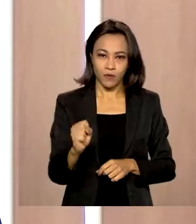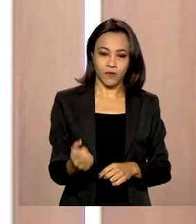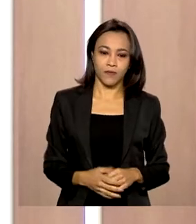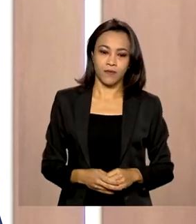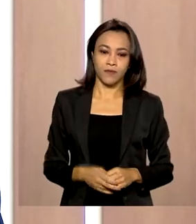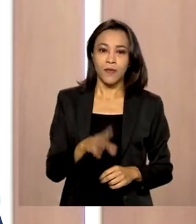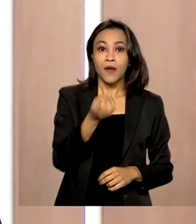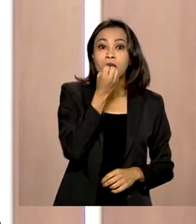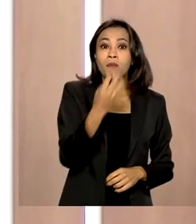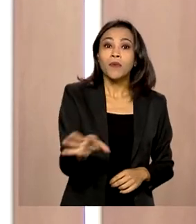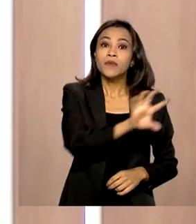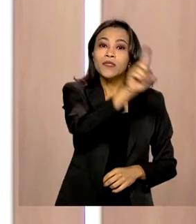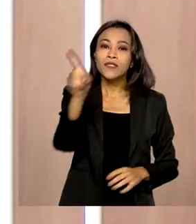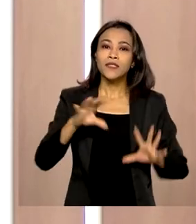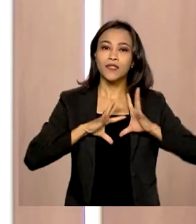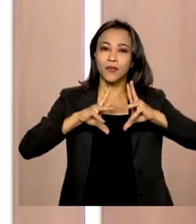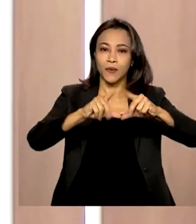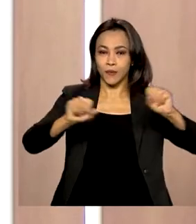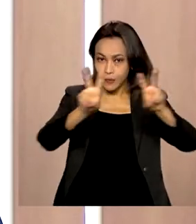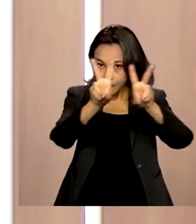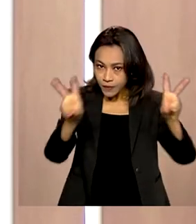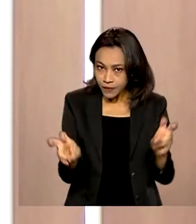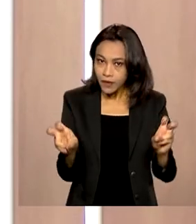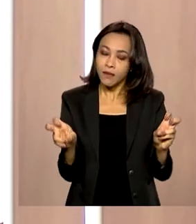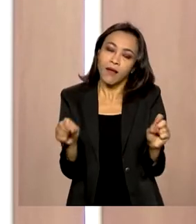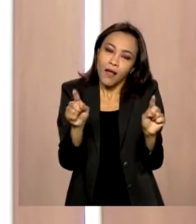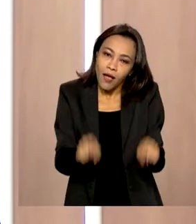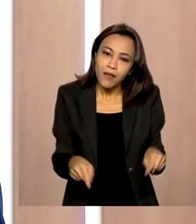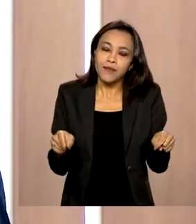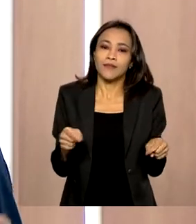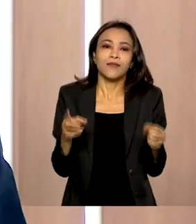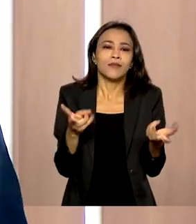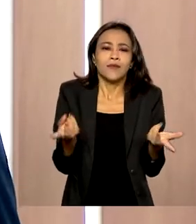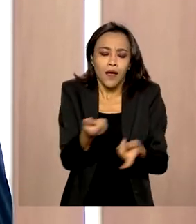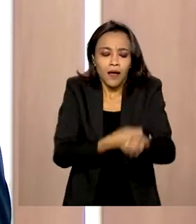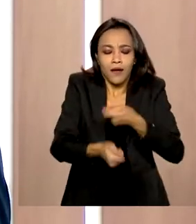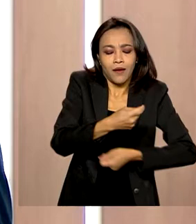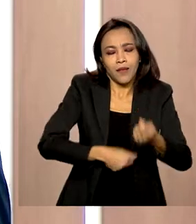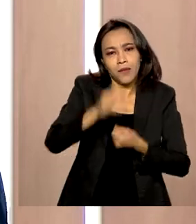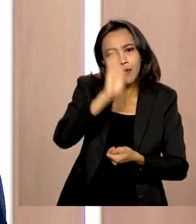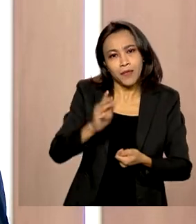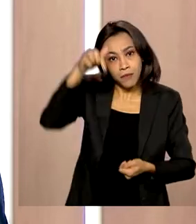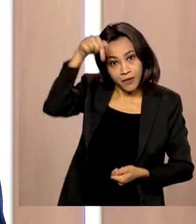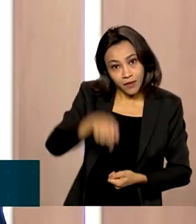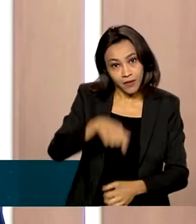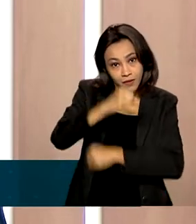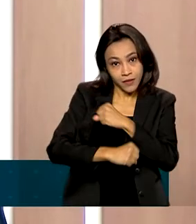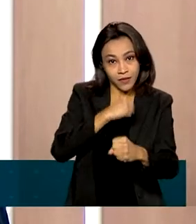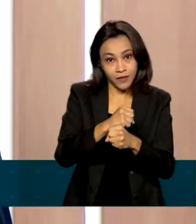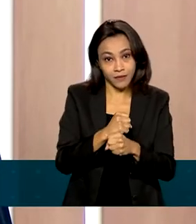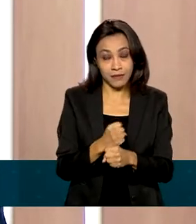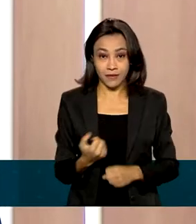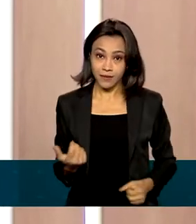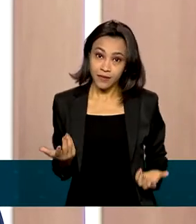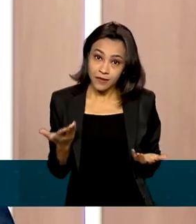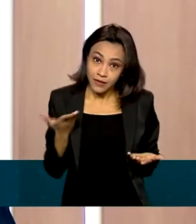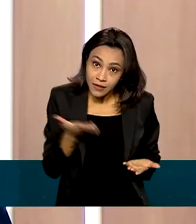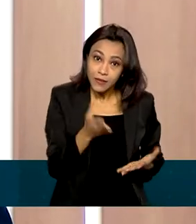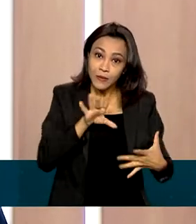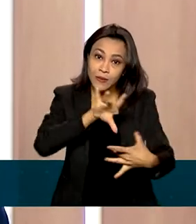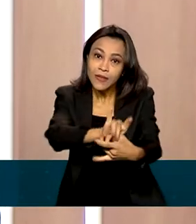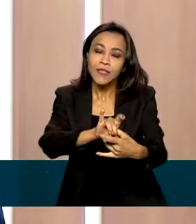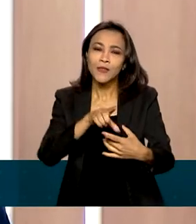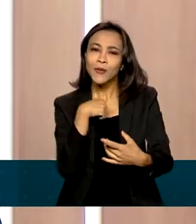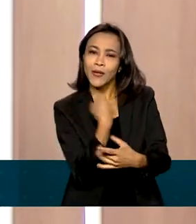Bom dia, bom dia a todos. O nosso tema de hoje é a previsão para a economia brasileira em 2022. E, nesse sentido, nós